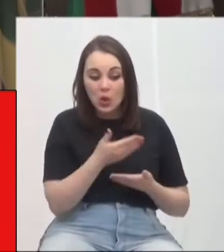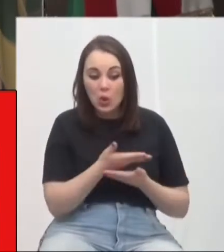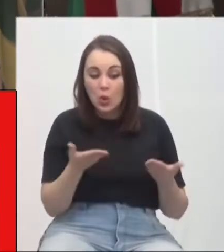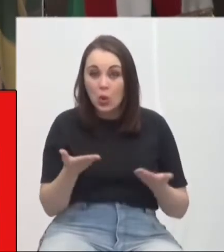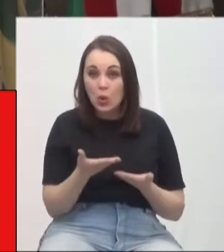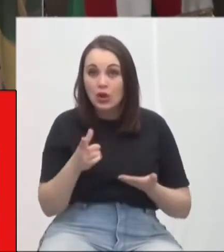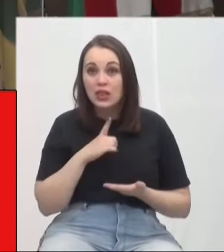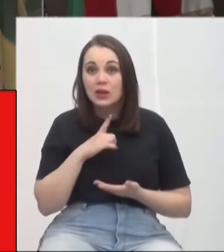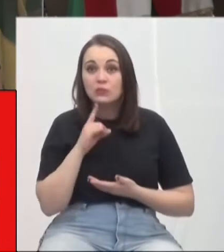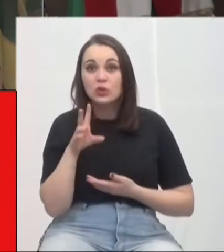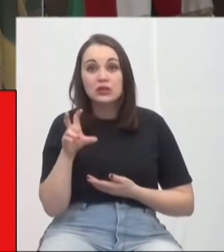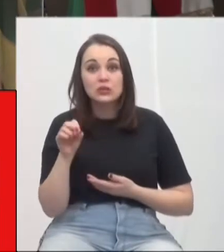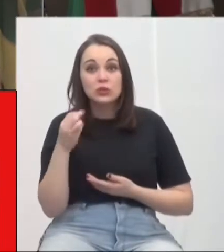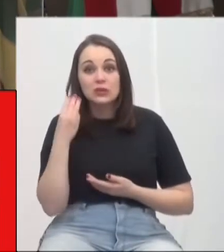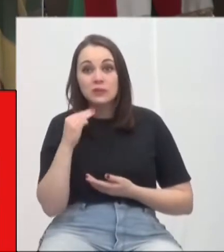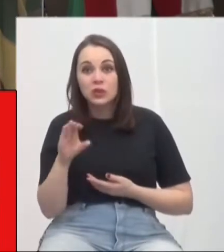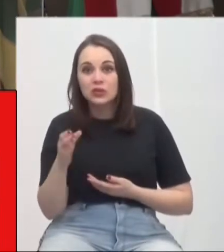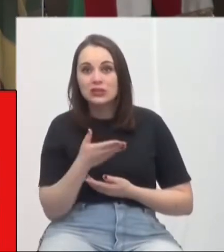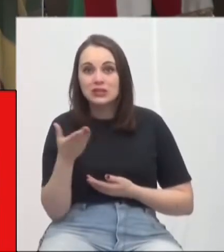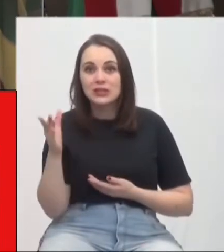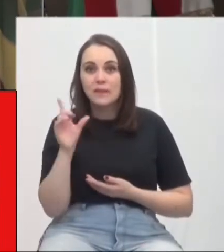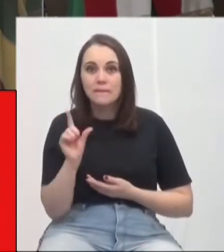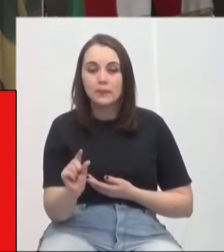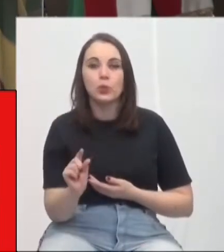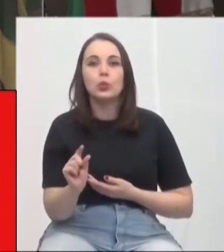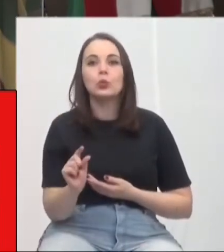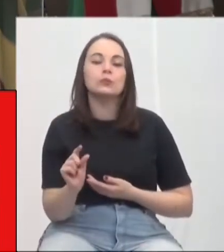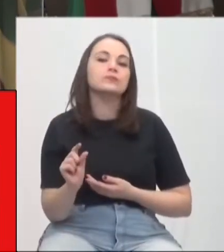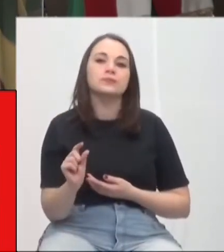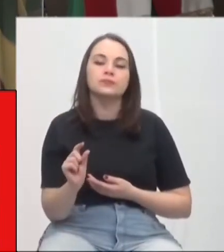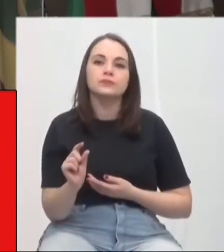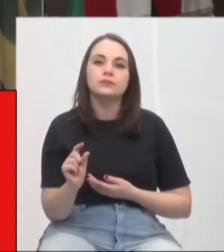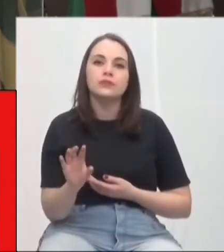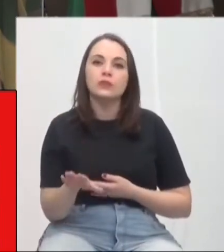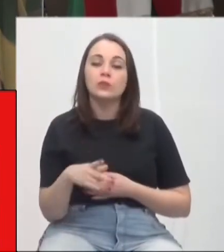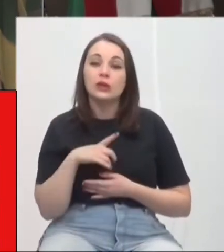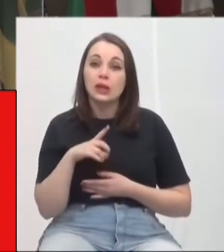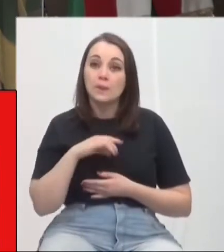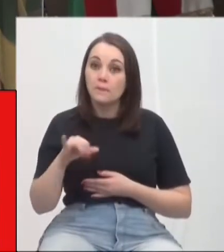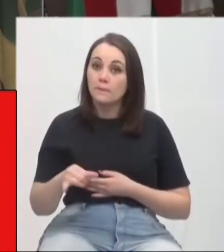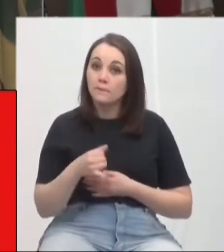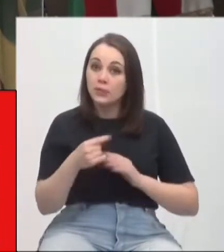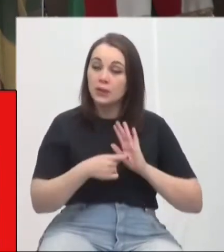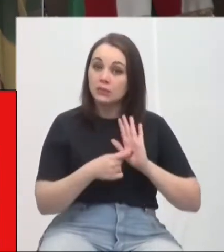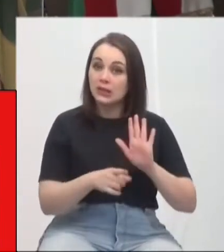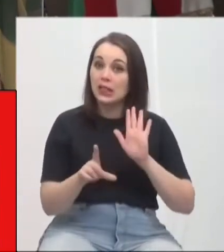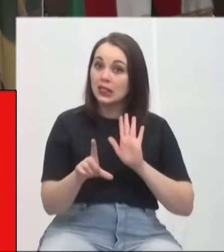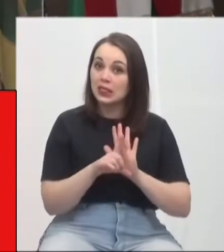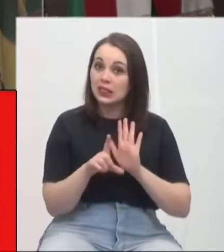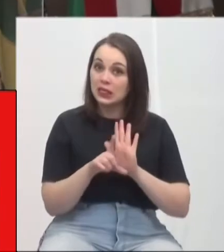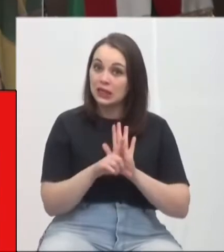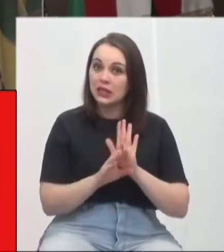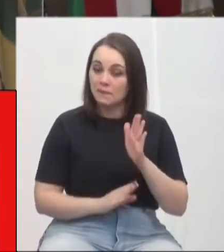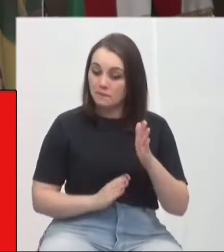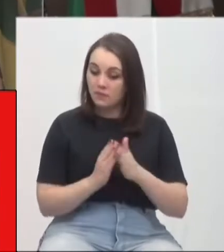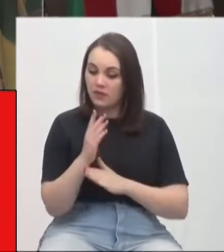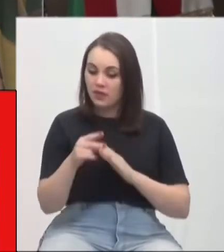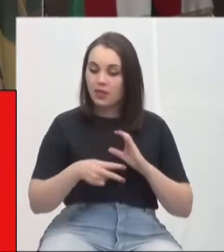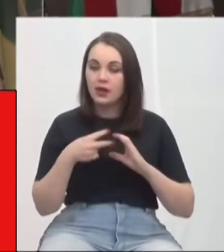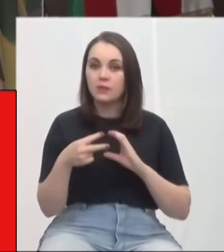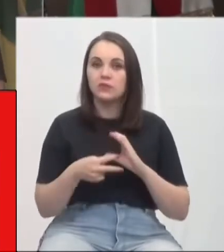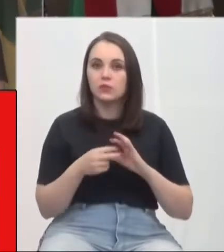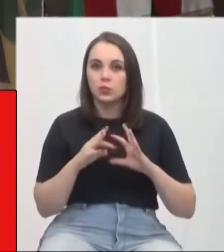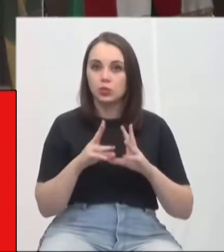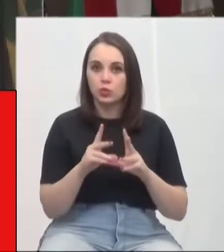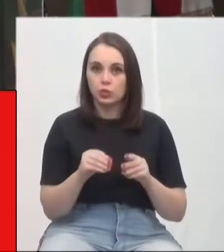50 milhões. É muito pouco. E mais do que isso, quando a gente tem a oportunidade de apresentar leis e são aprovadas aqui nessa casa por